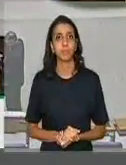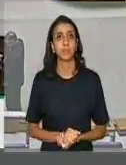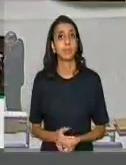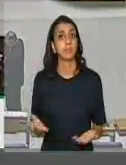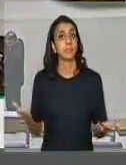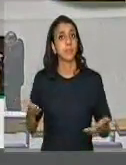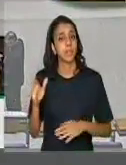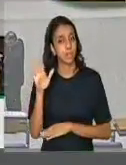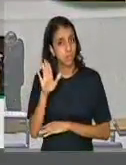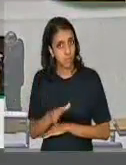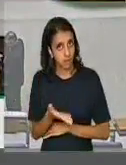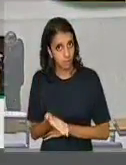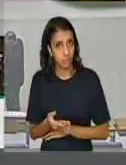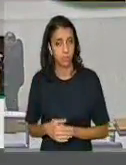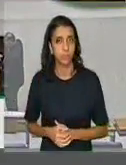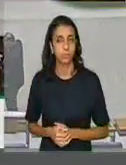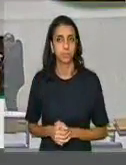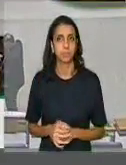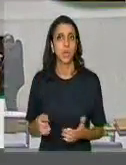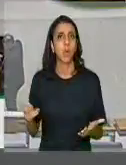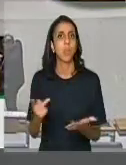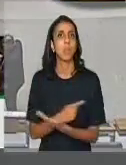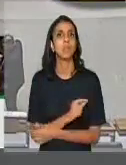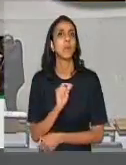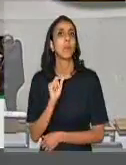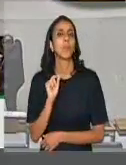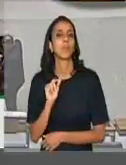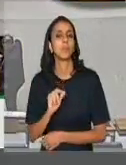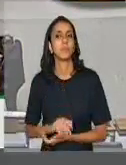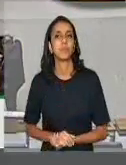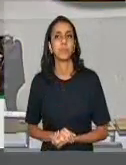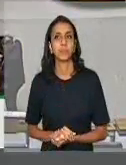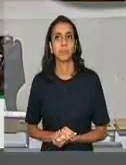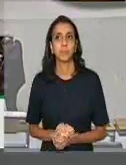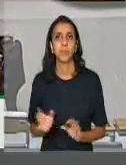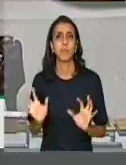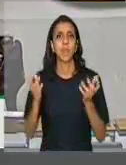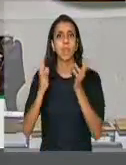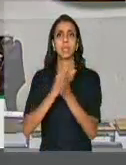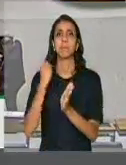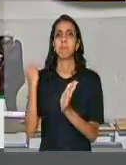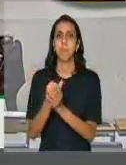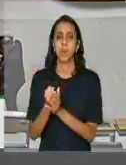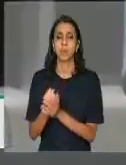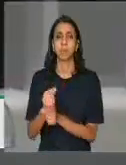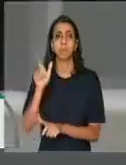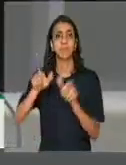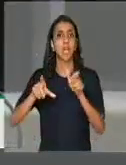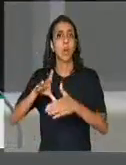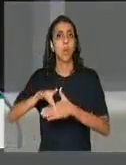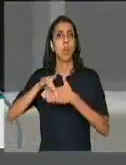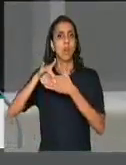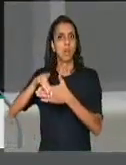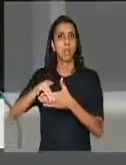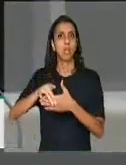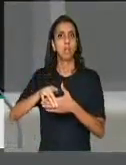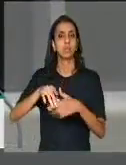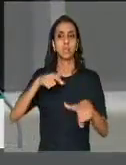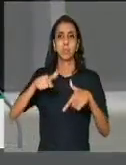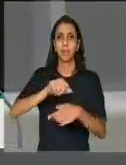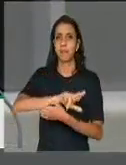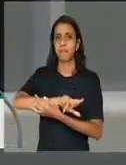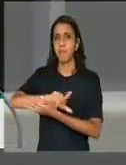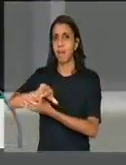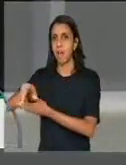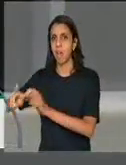houve um acontecimento simbólico. Lideranças dos trabalhadores das diferentes centrais